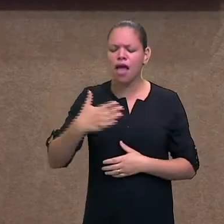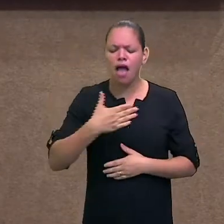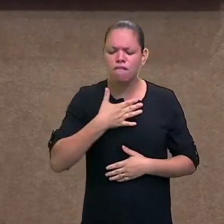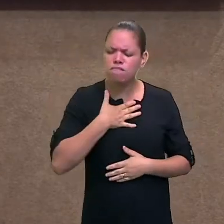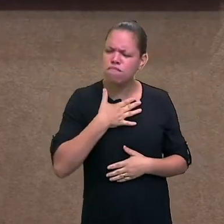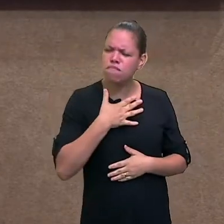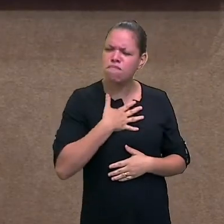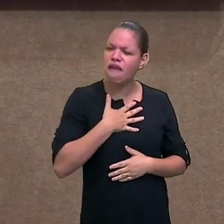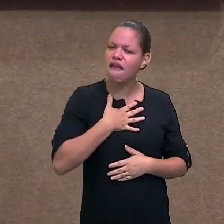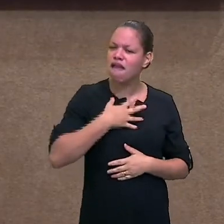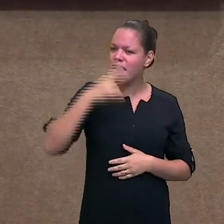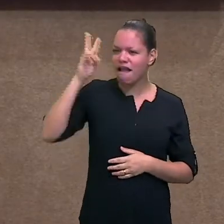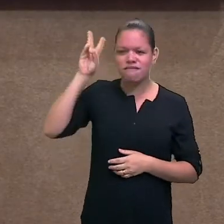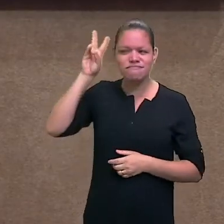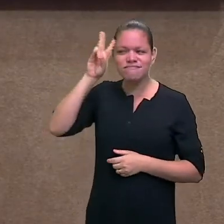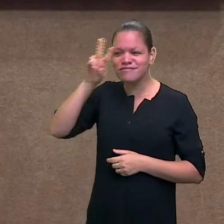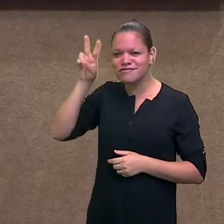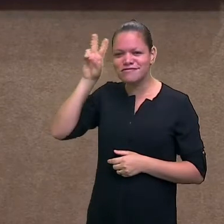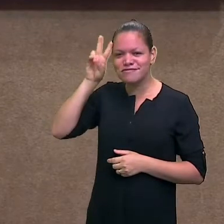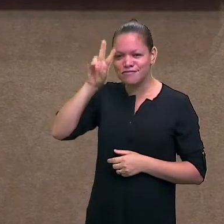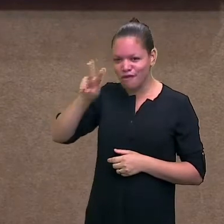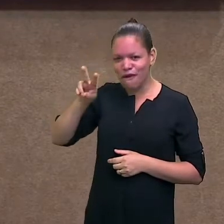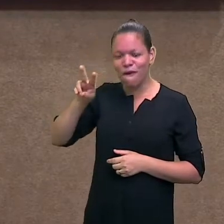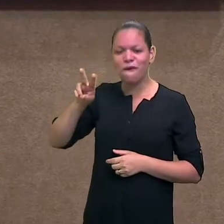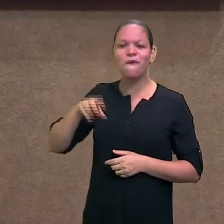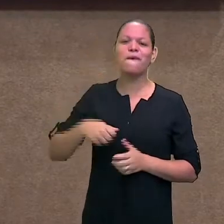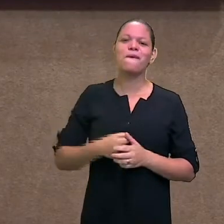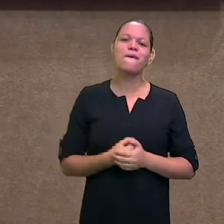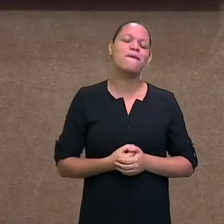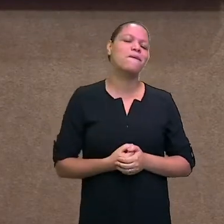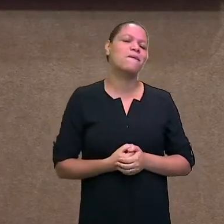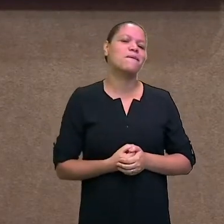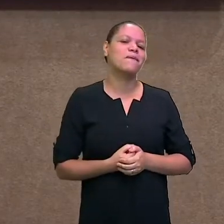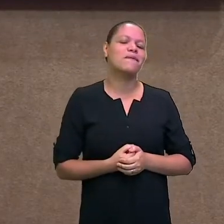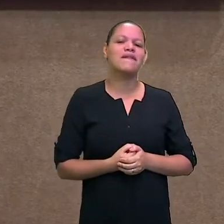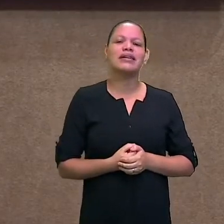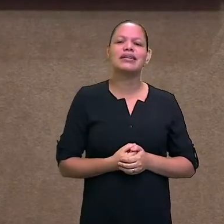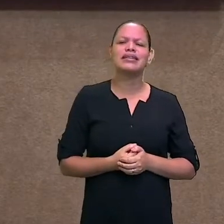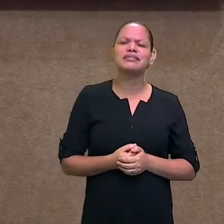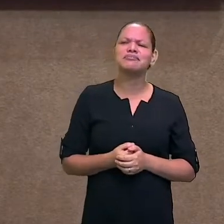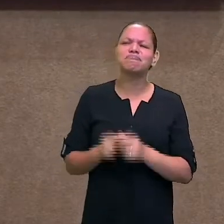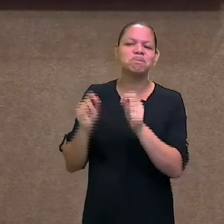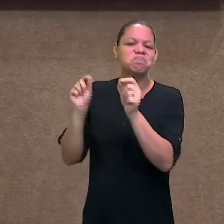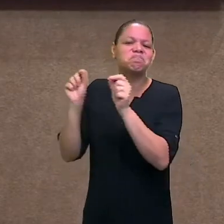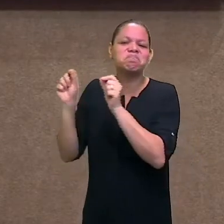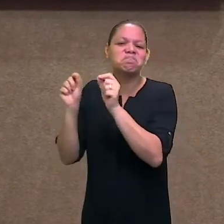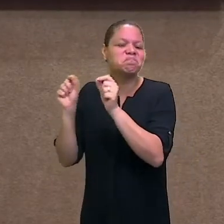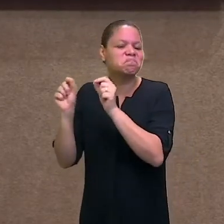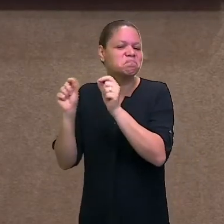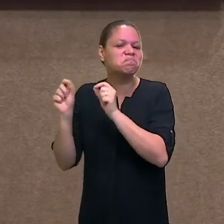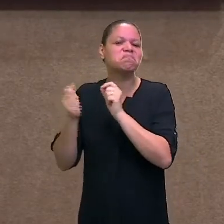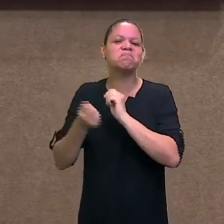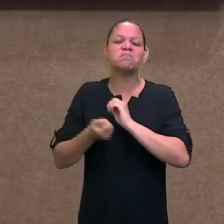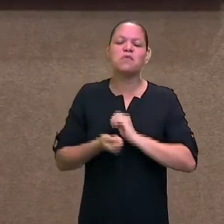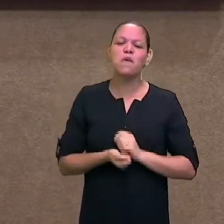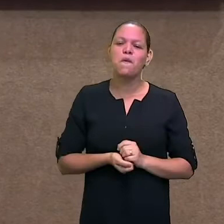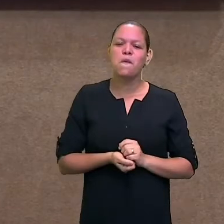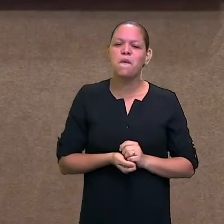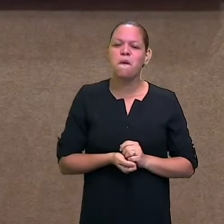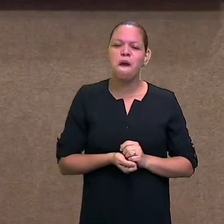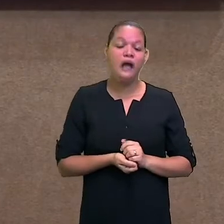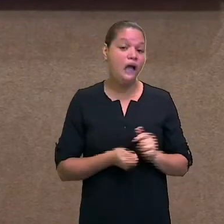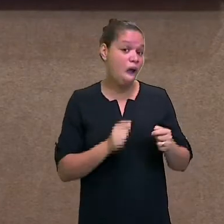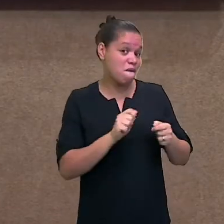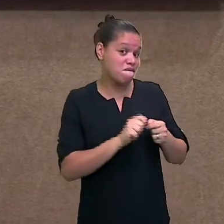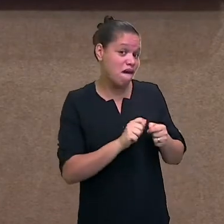a minha biografia, né? Ali a minha frente de todos os lugares onde eu quero colocar um perfil, né?